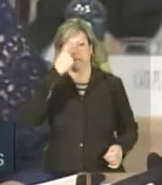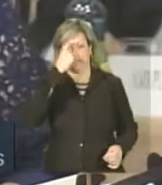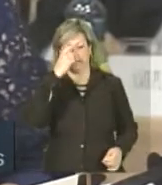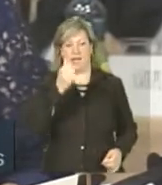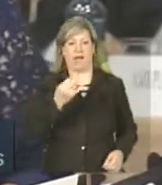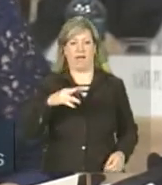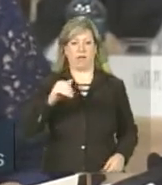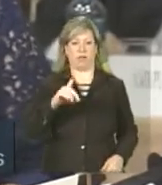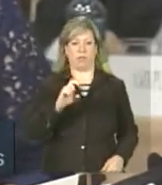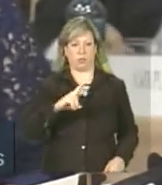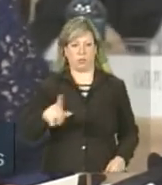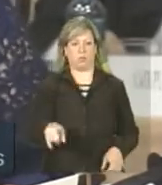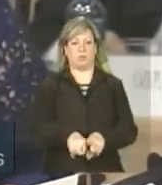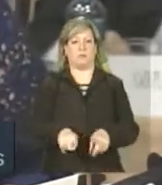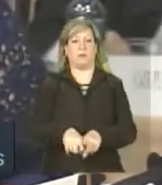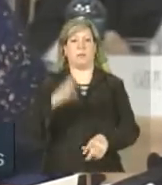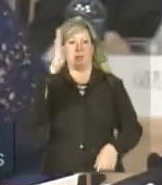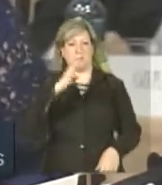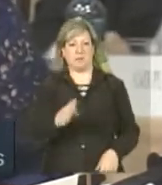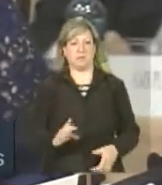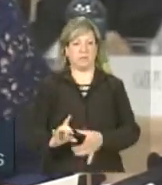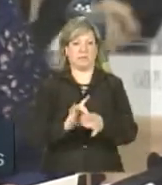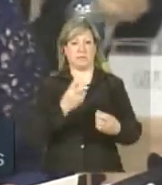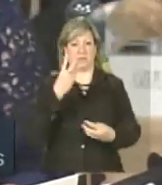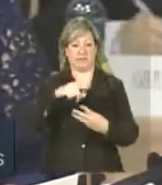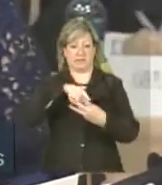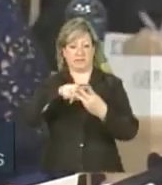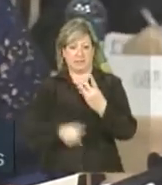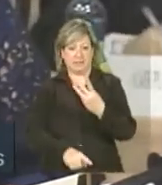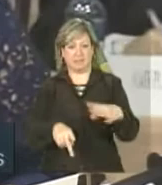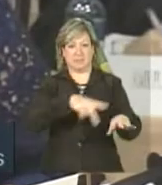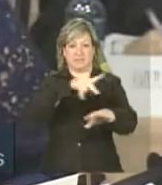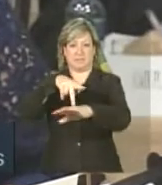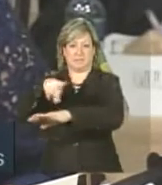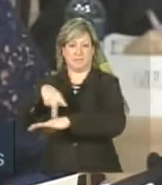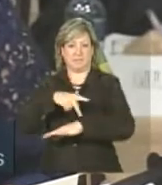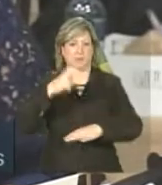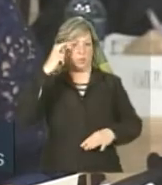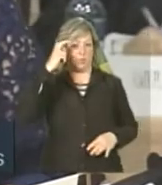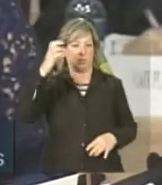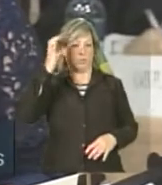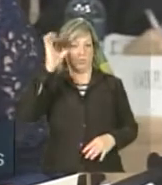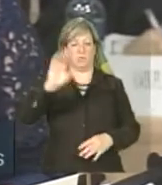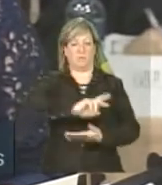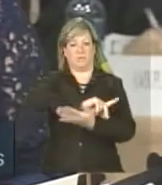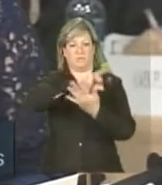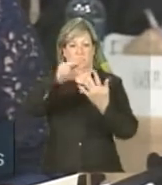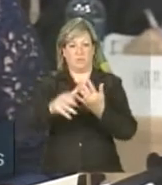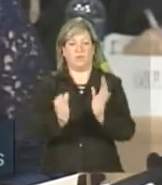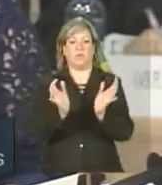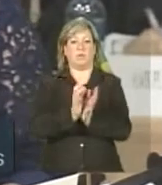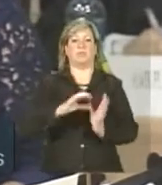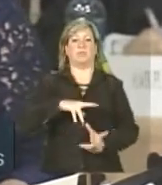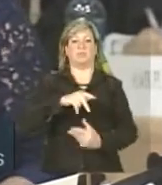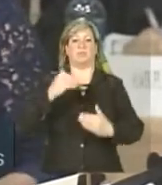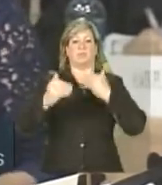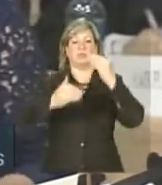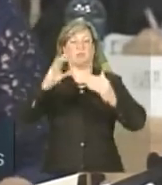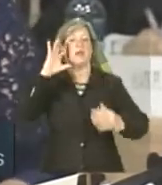três democracias multiétnicas e multiculturais do mundo desenvolvido